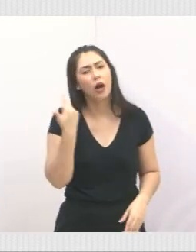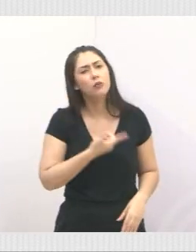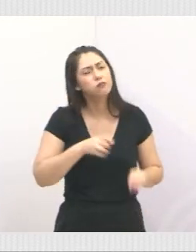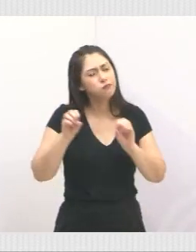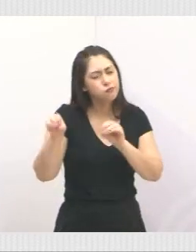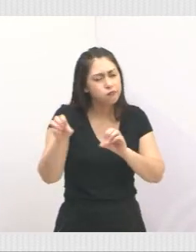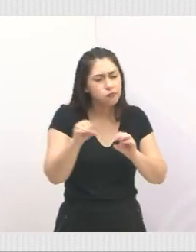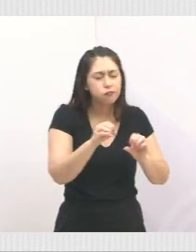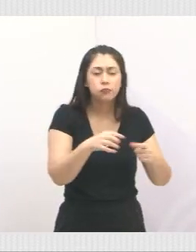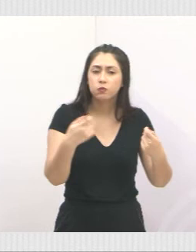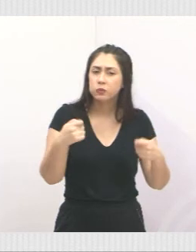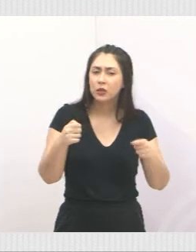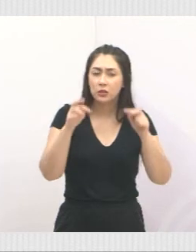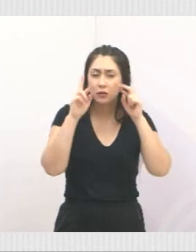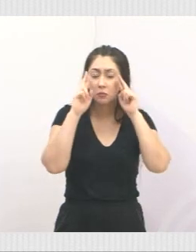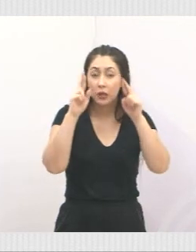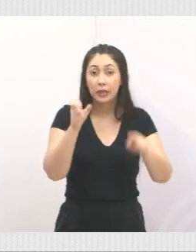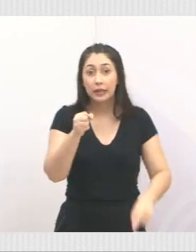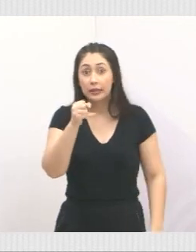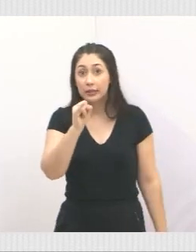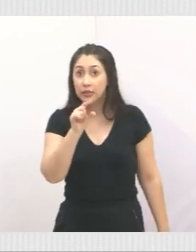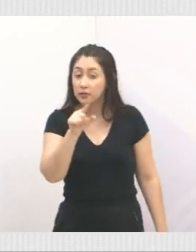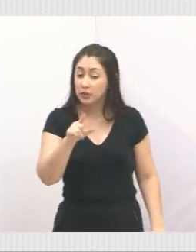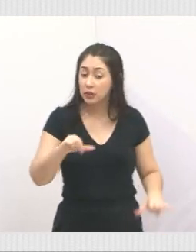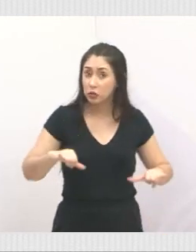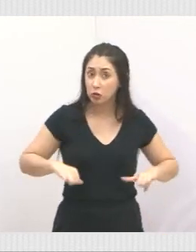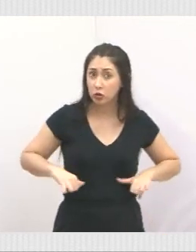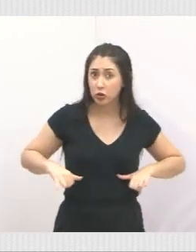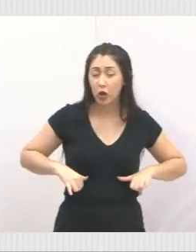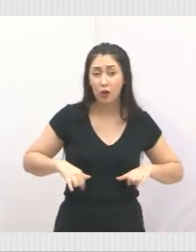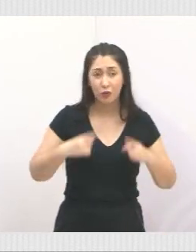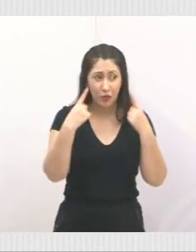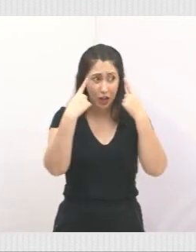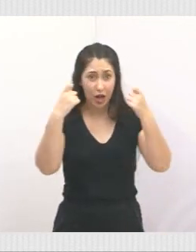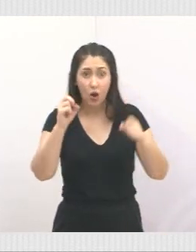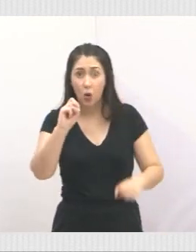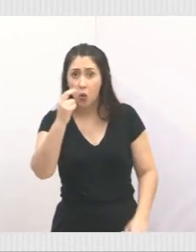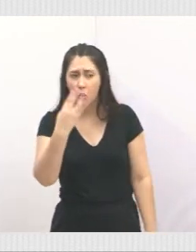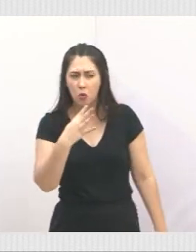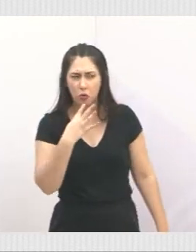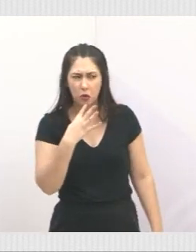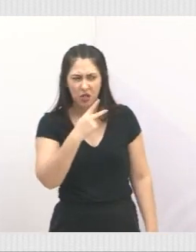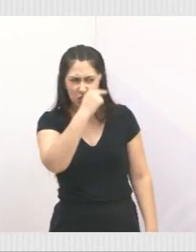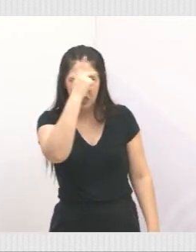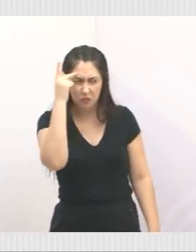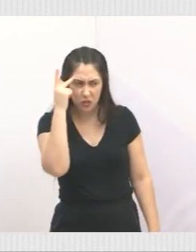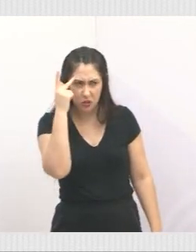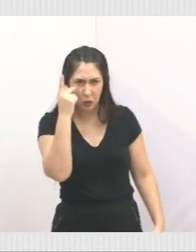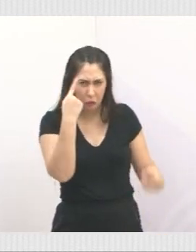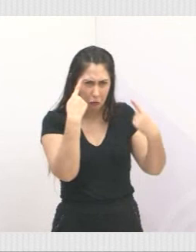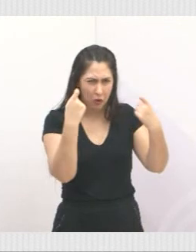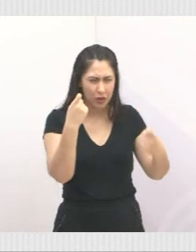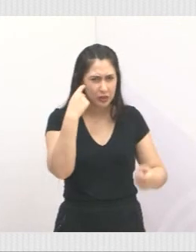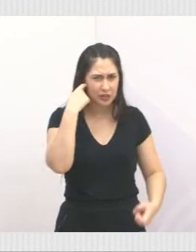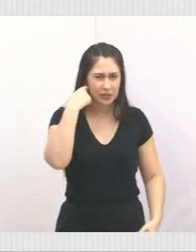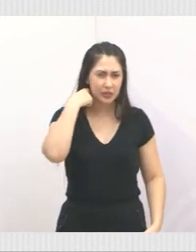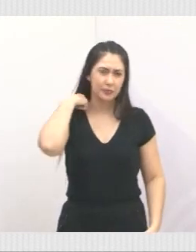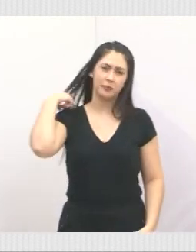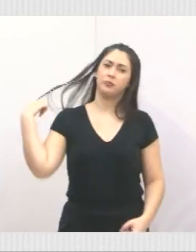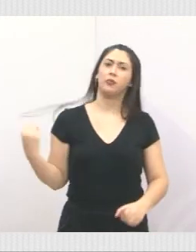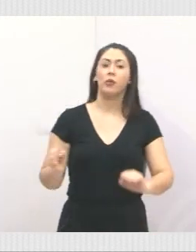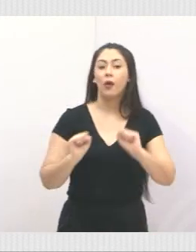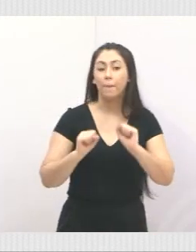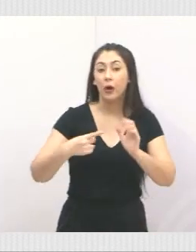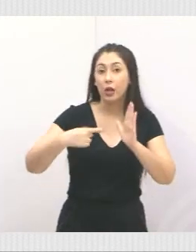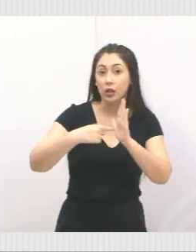Você que é vítima de violência ou conhece quem está praticando essa violência, diz que não diz